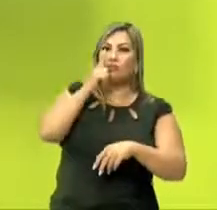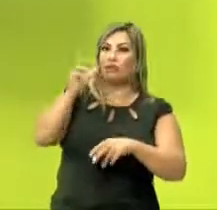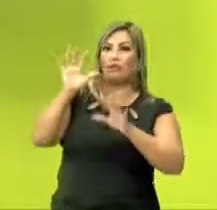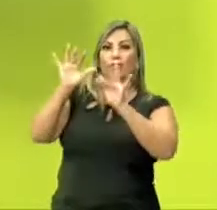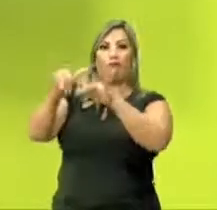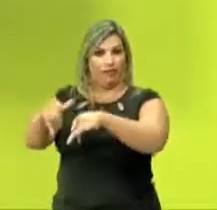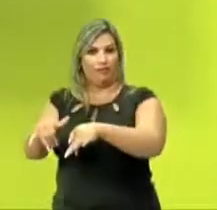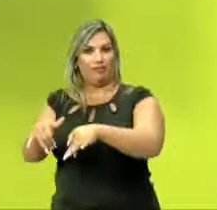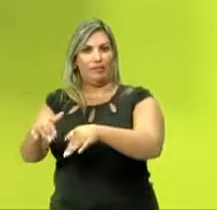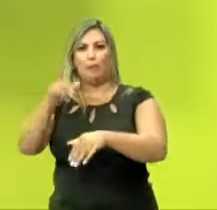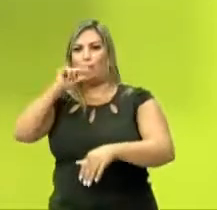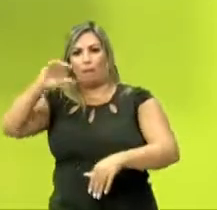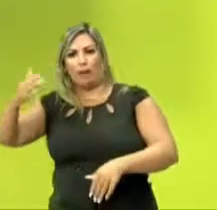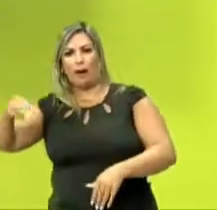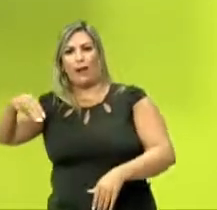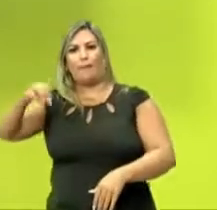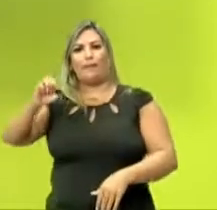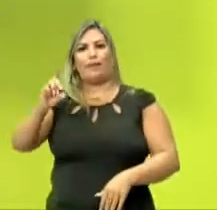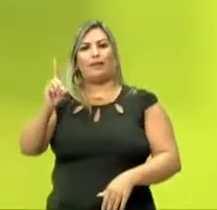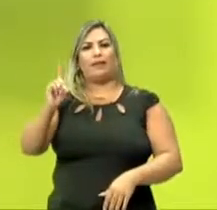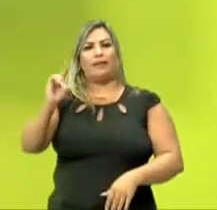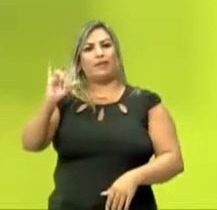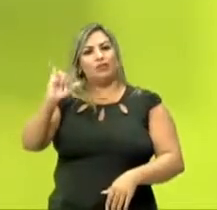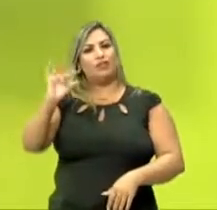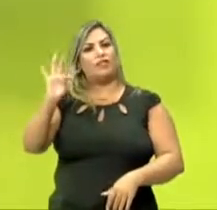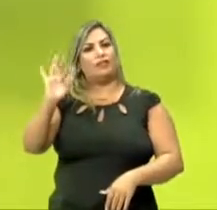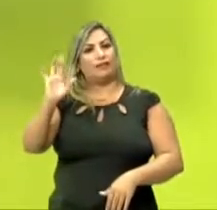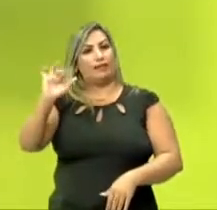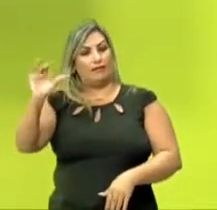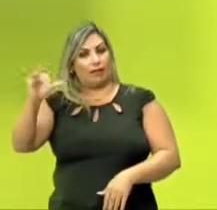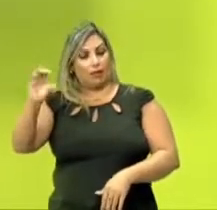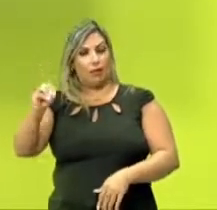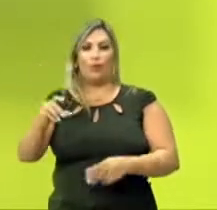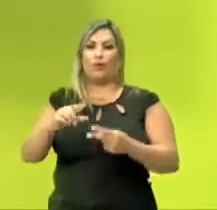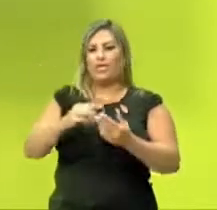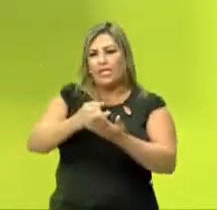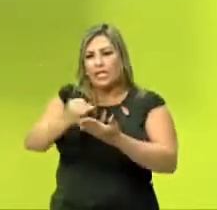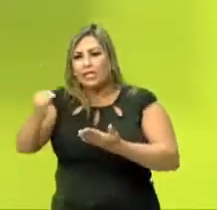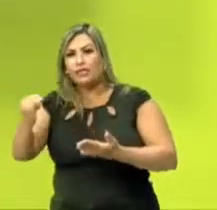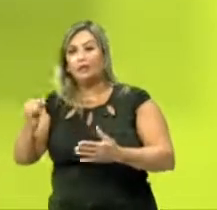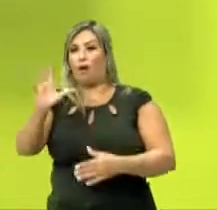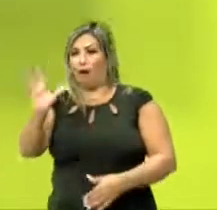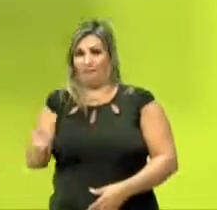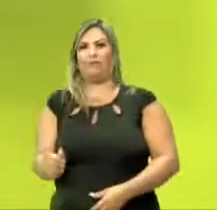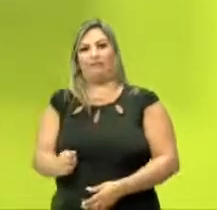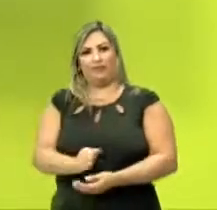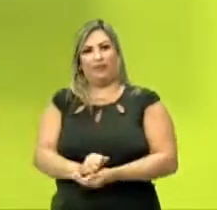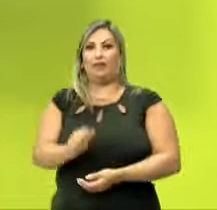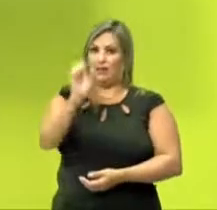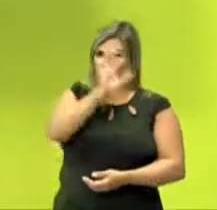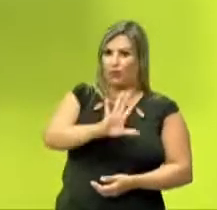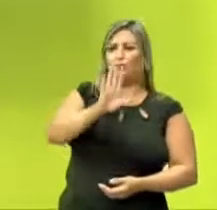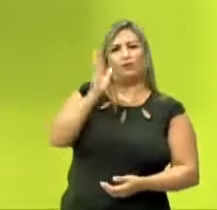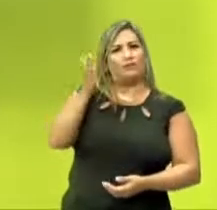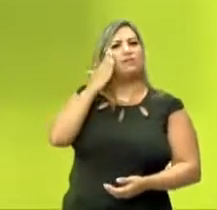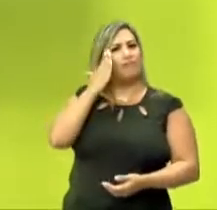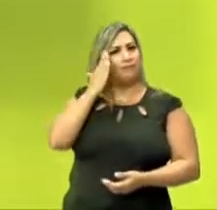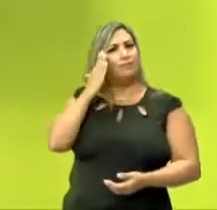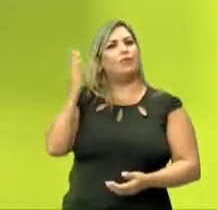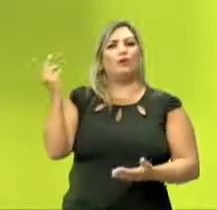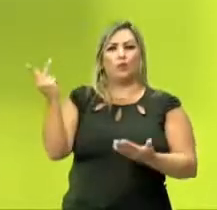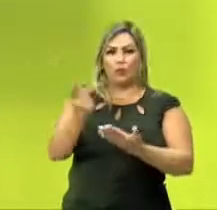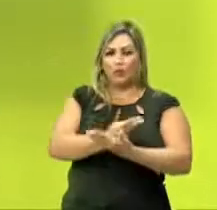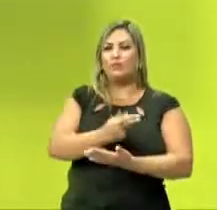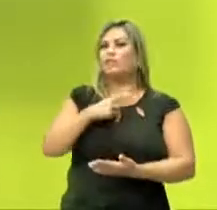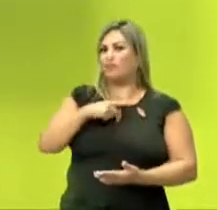o fim do mar Mediterrâneo e consegue visualizar ali o início do continente africano. Ou seja, os europeus já sabiam da existência